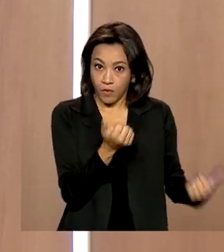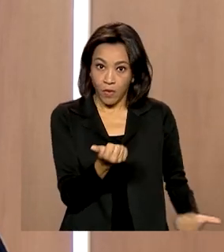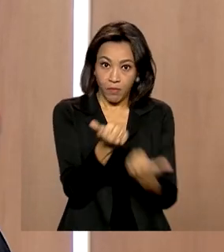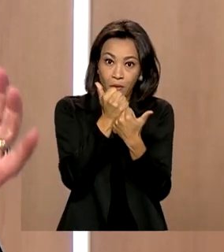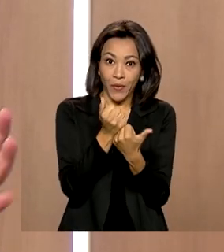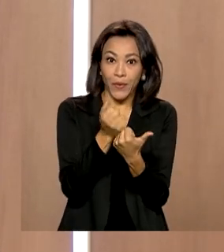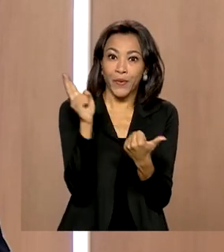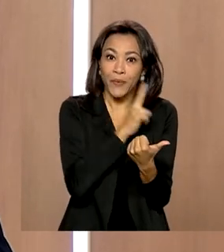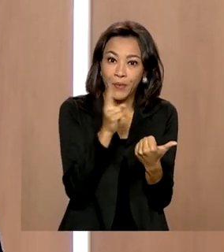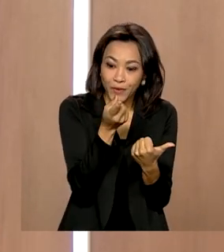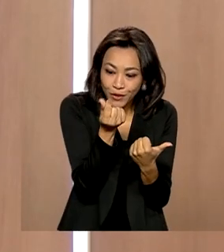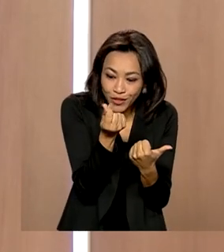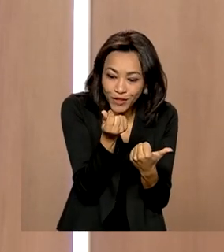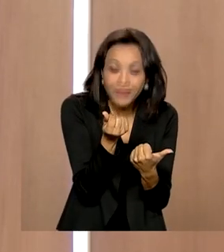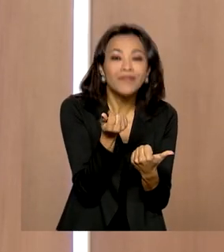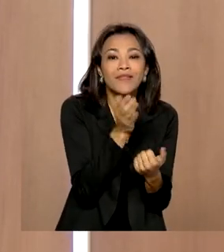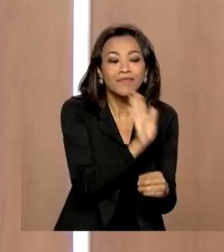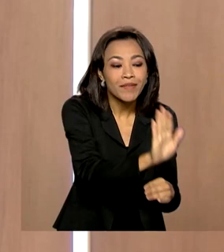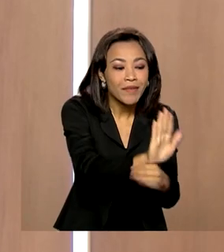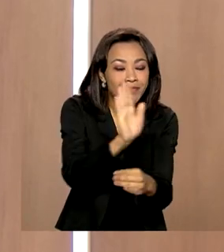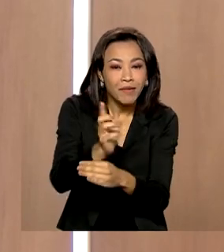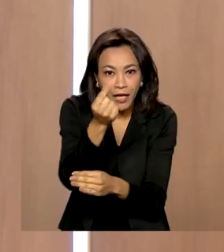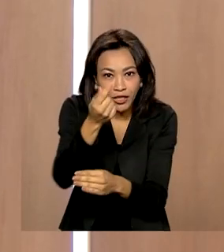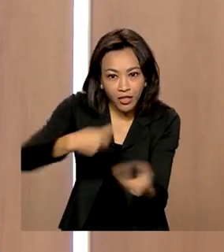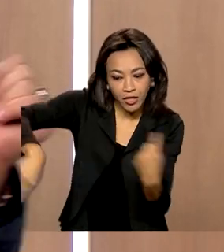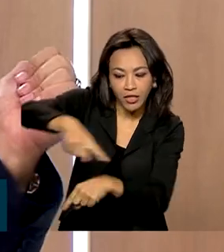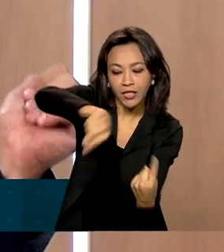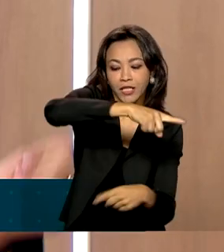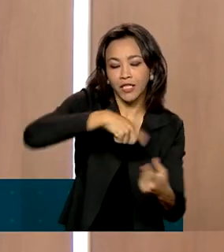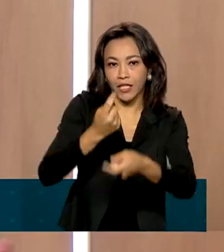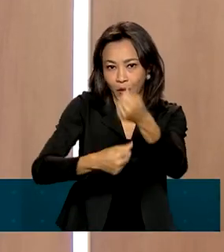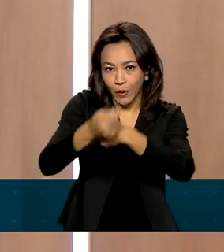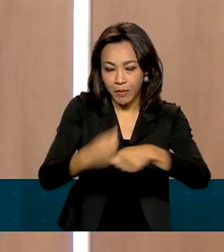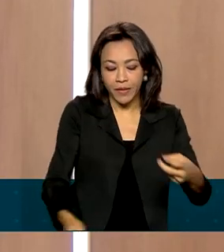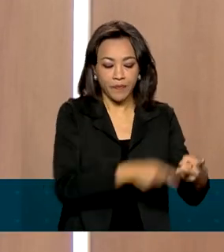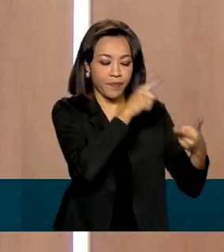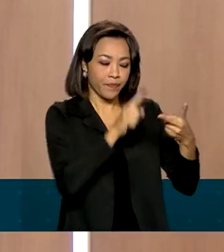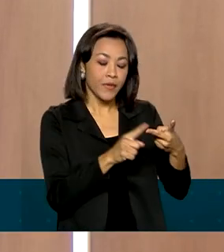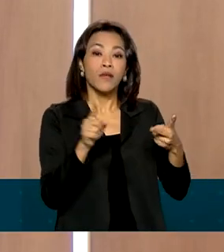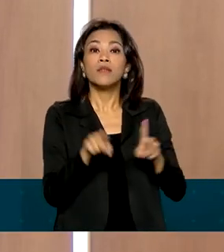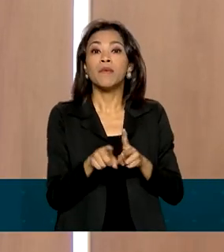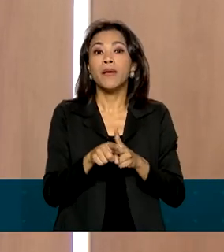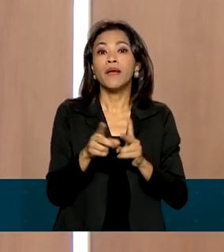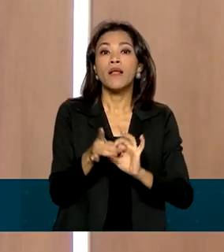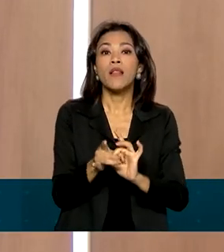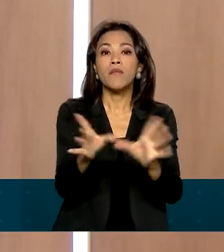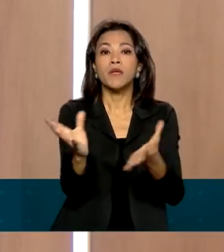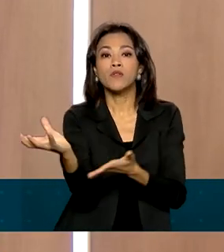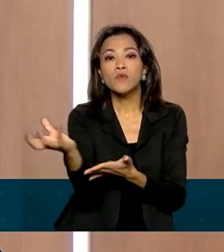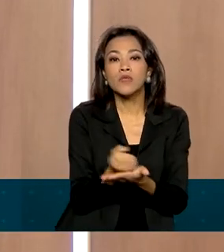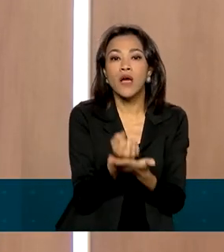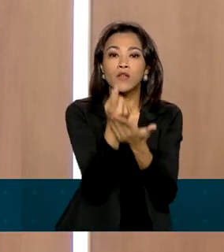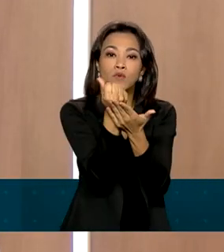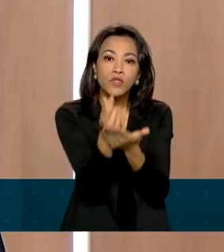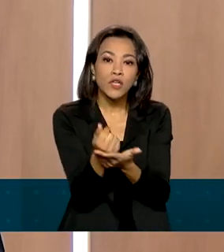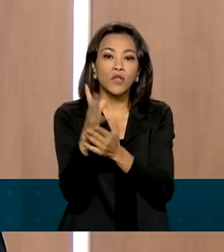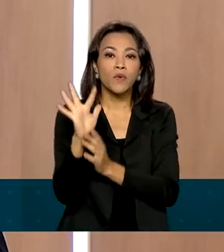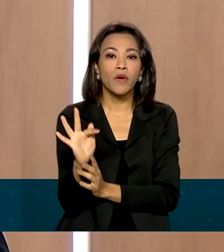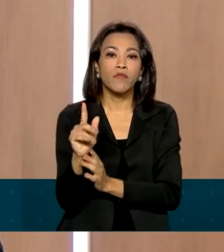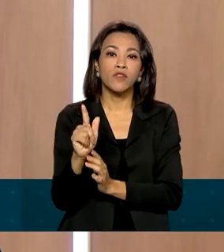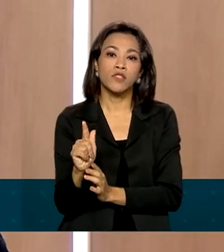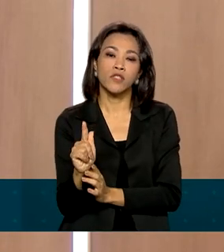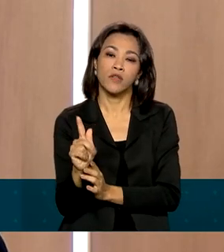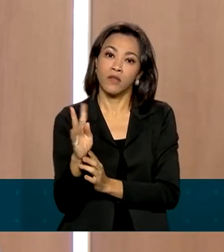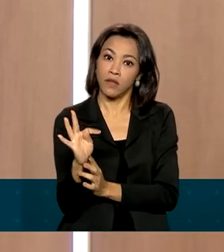Brasil, que está injetando muitos recursos na economia, também a liberação do saque do FGTS, que também está colocando